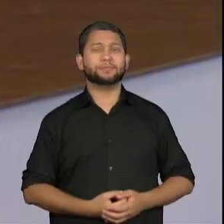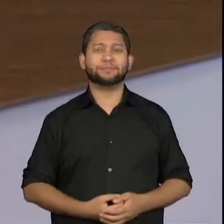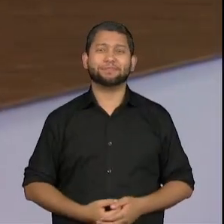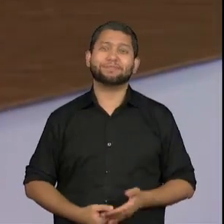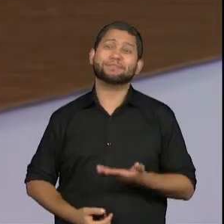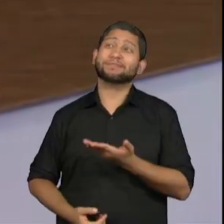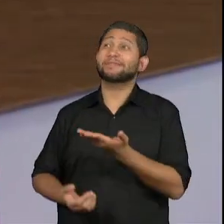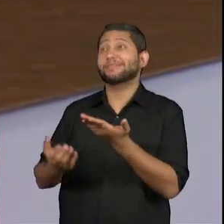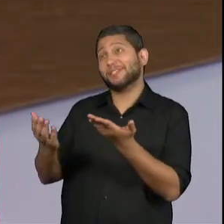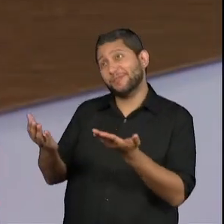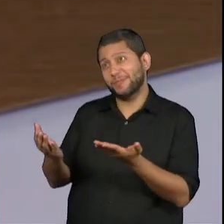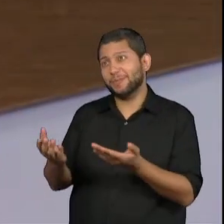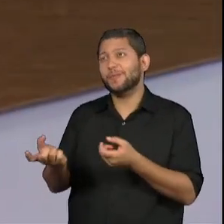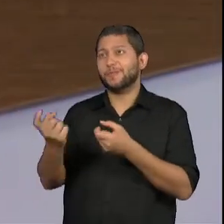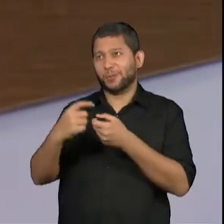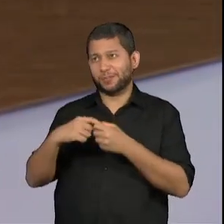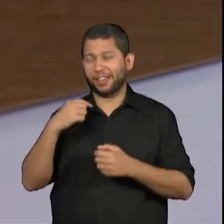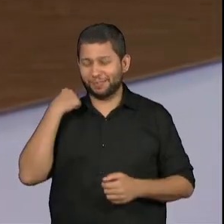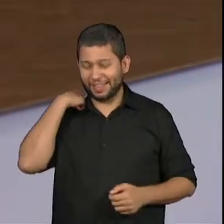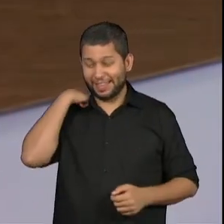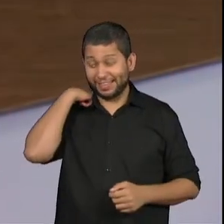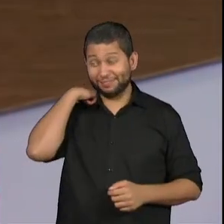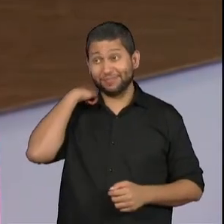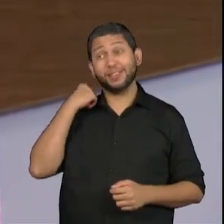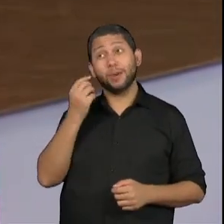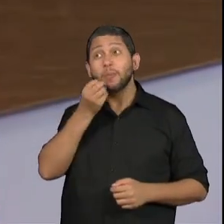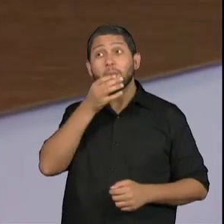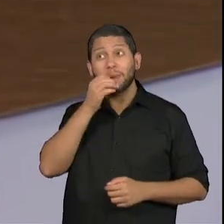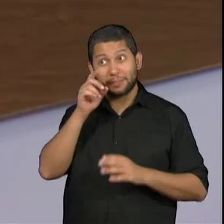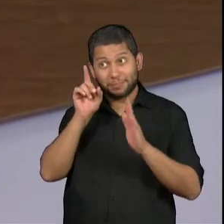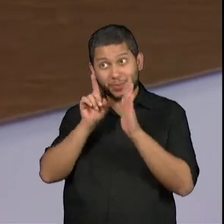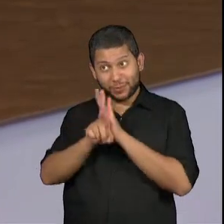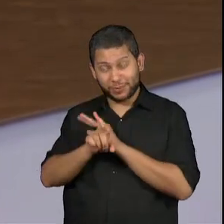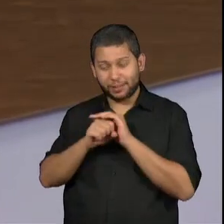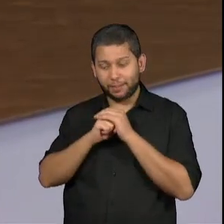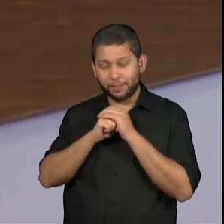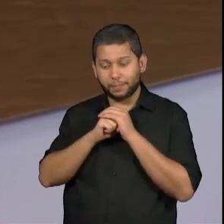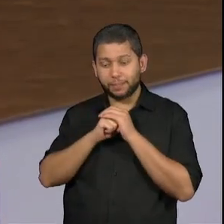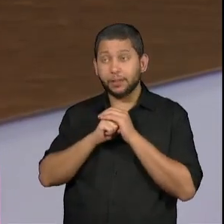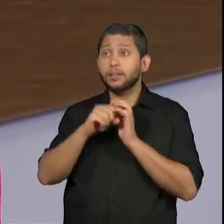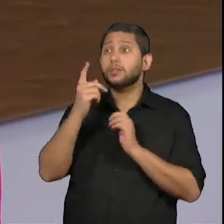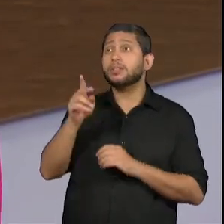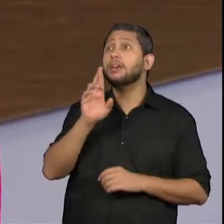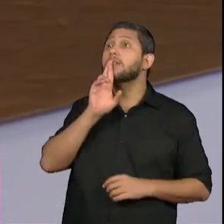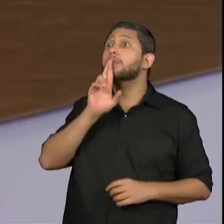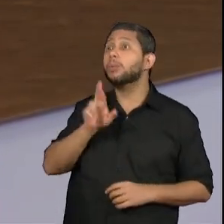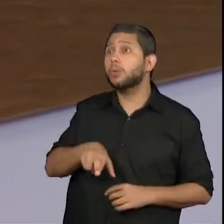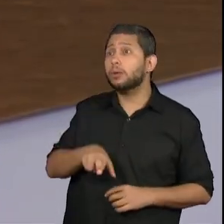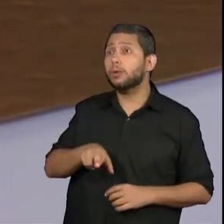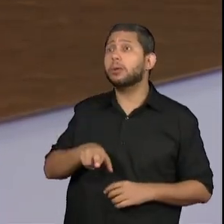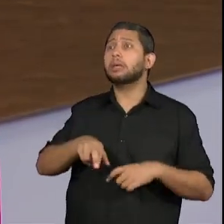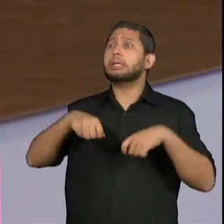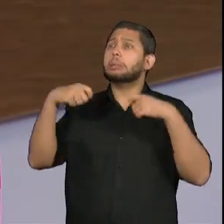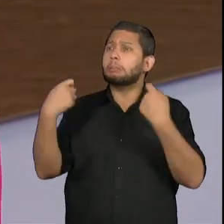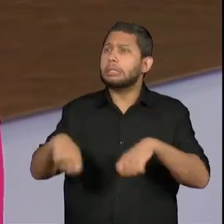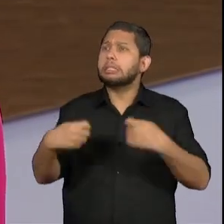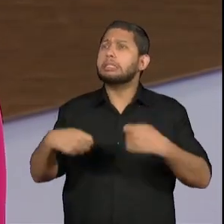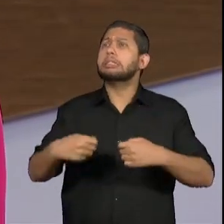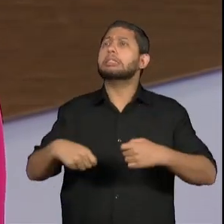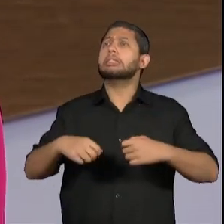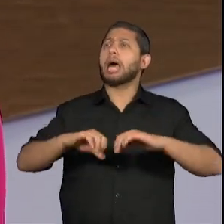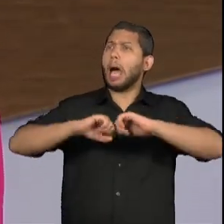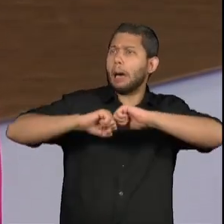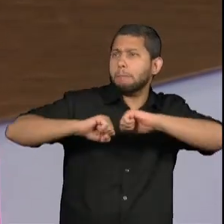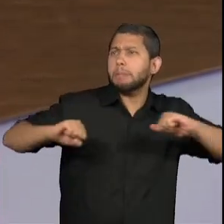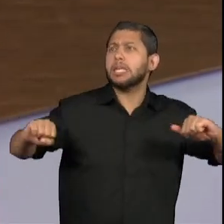Vou voltar à pergunta do Leonardo, porque a sua resposta foi sobre que precisamos escancarar as